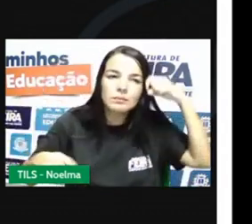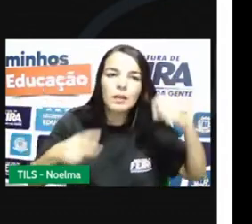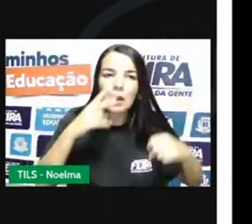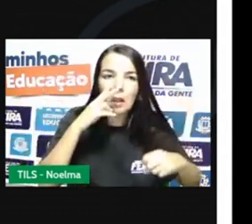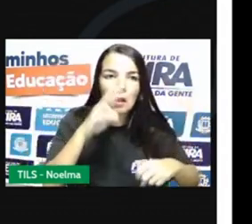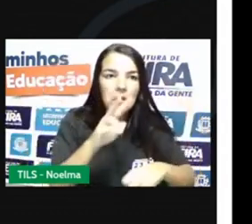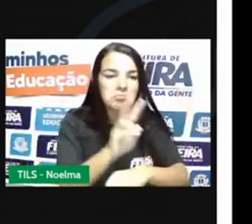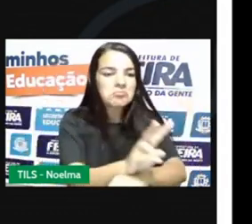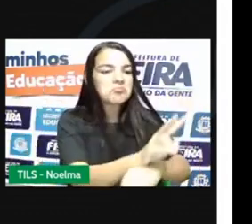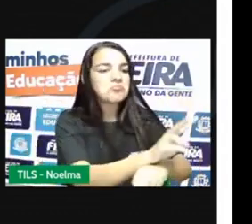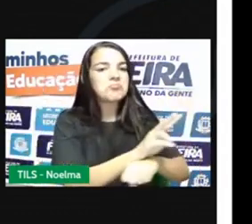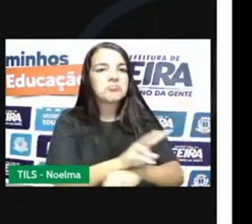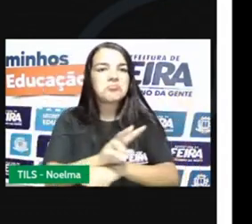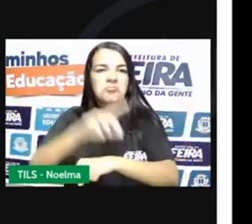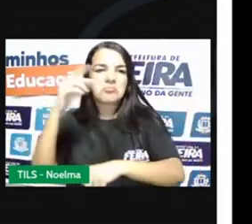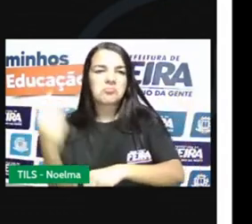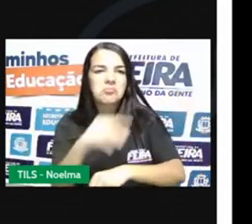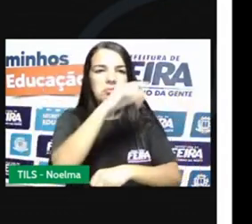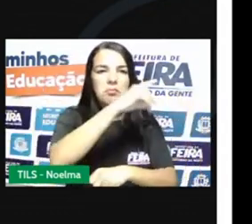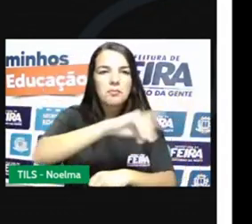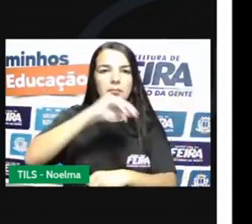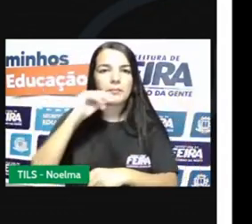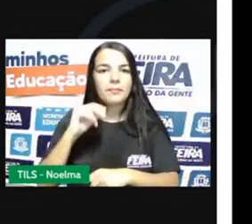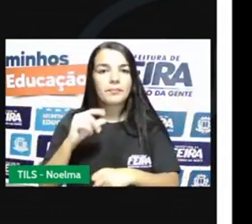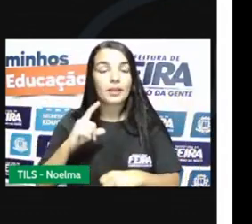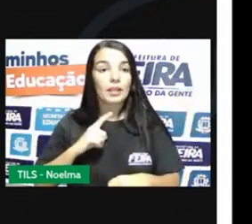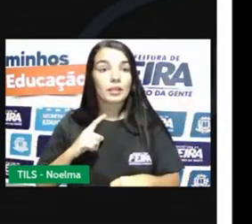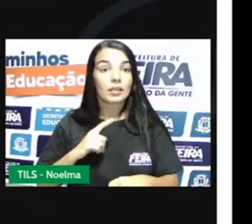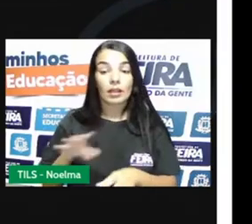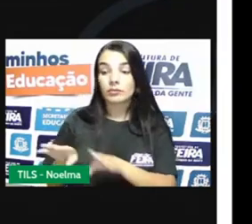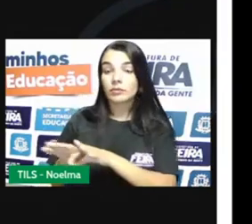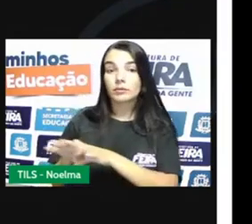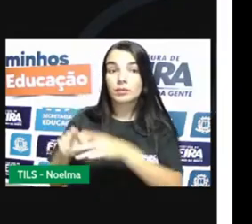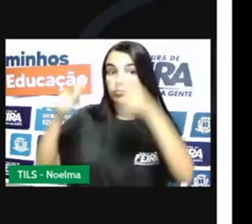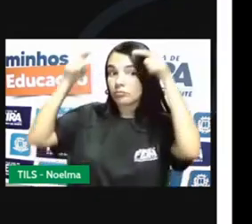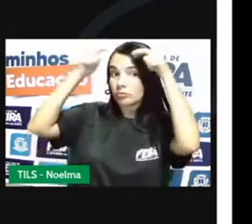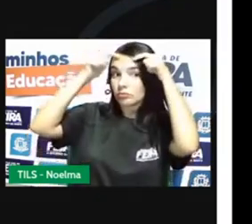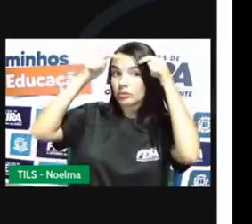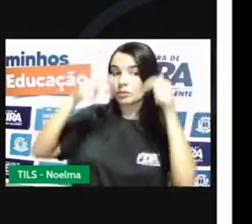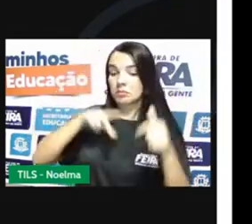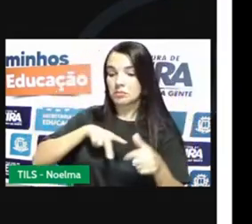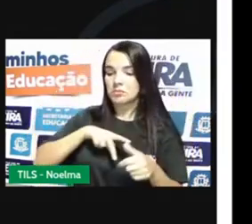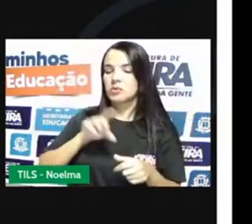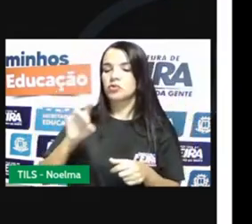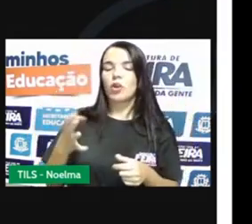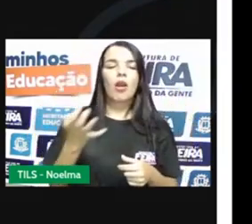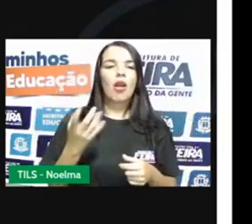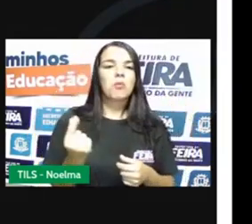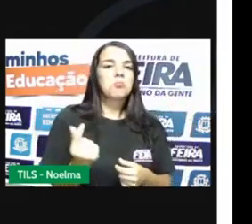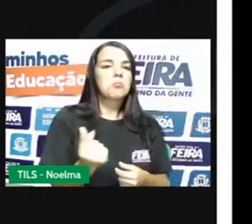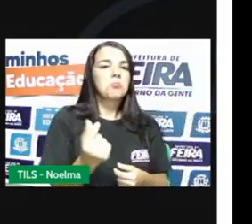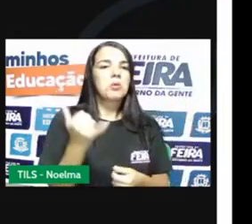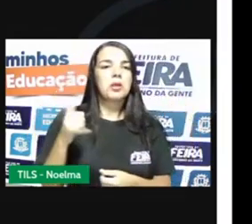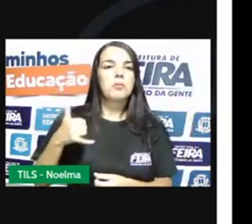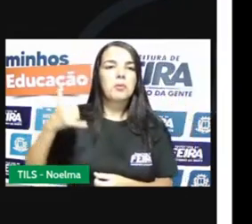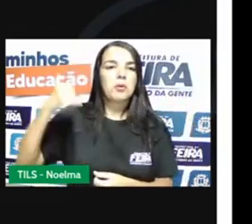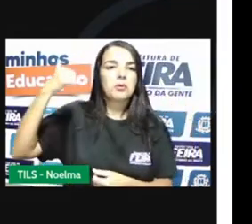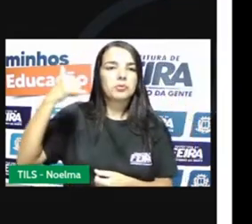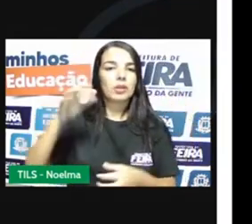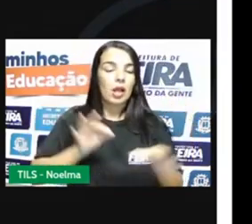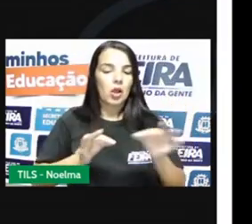feitores. Os funcionários da coroa fiscalizavam as regiões auríferas, recolhendo impostos e controlando a ordem.